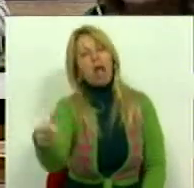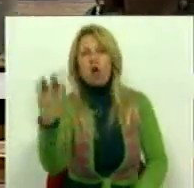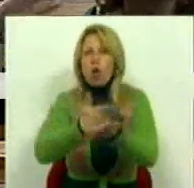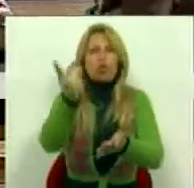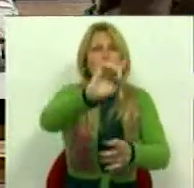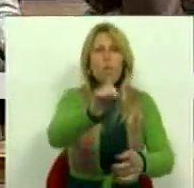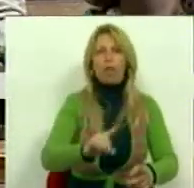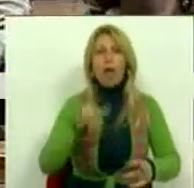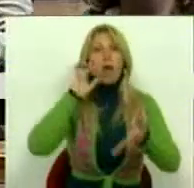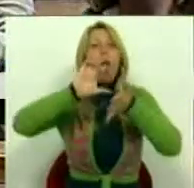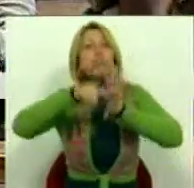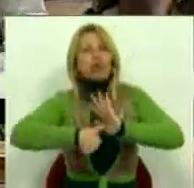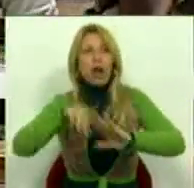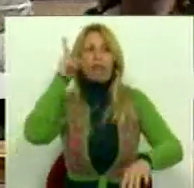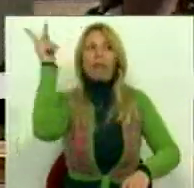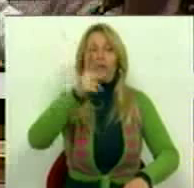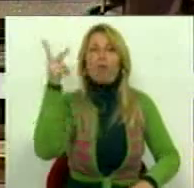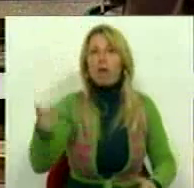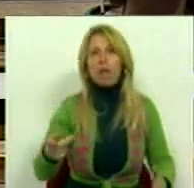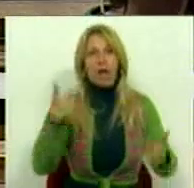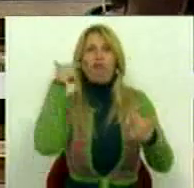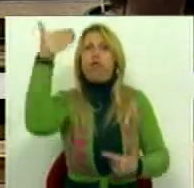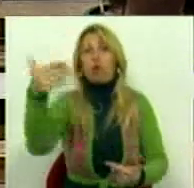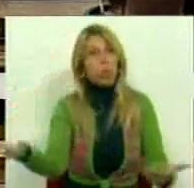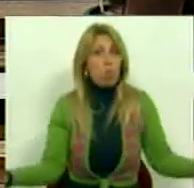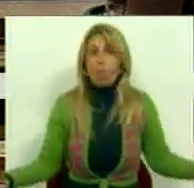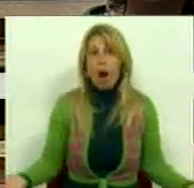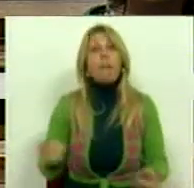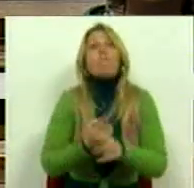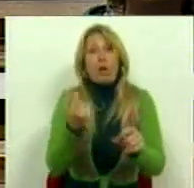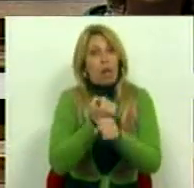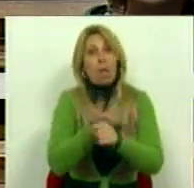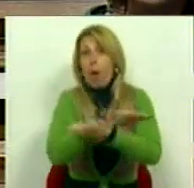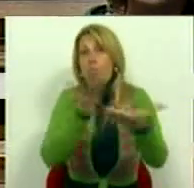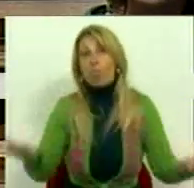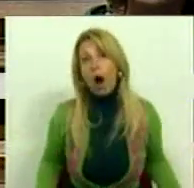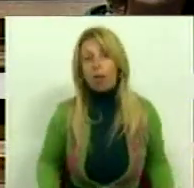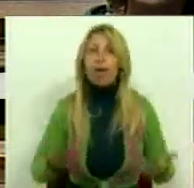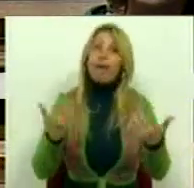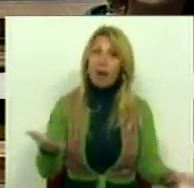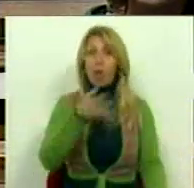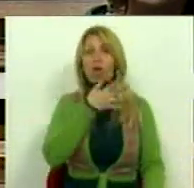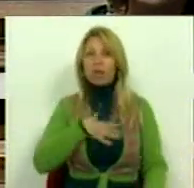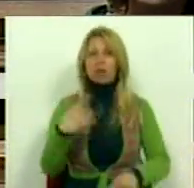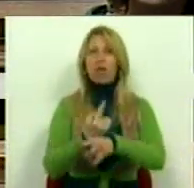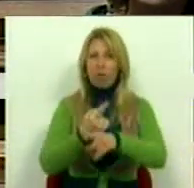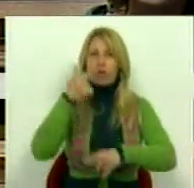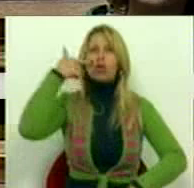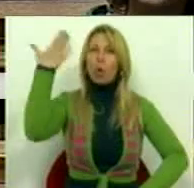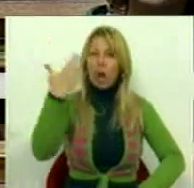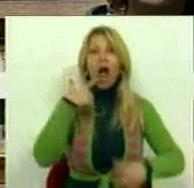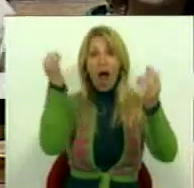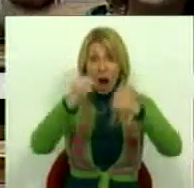Porque não há emprego. E agora diz-nos esta coisa extraordinária. É que este acordo é que é a